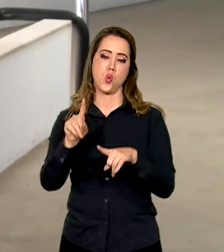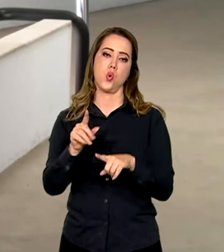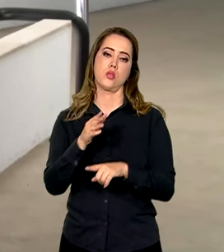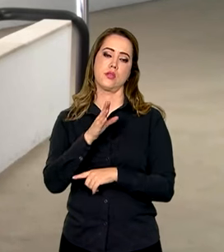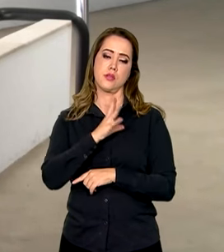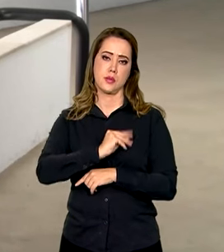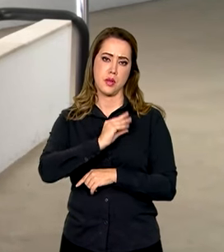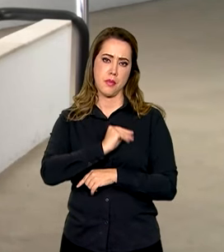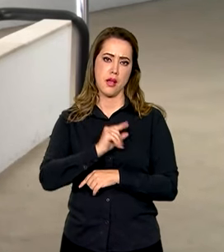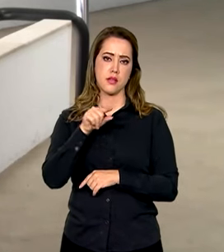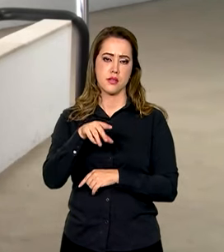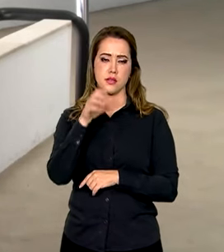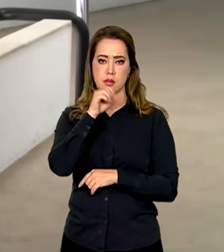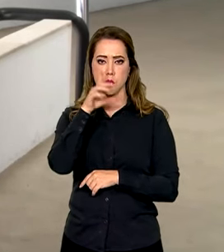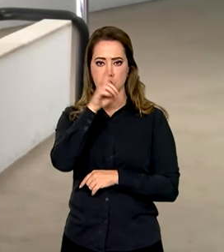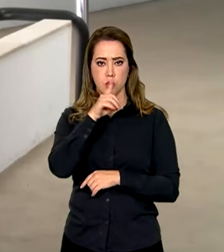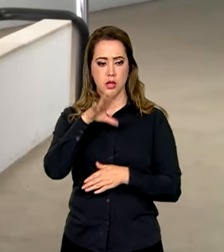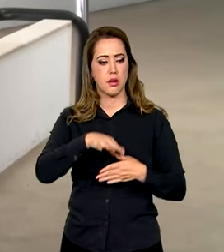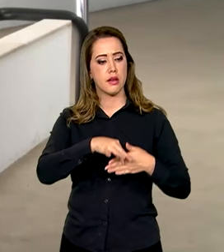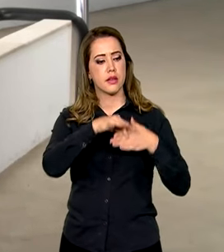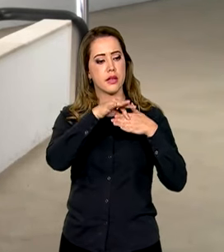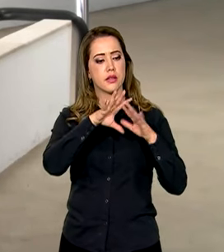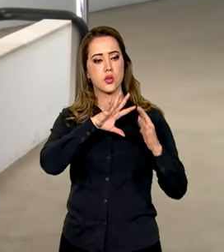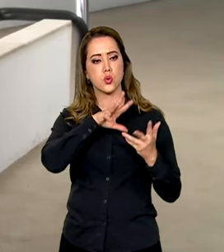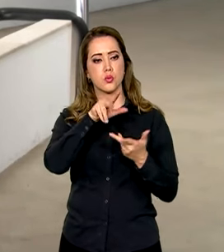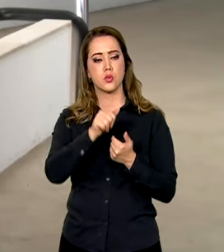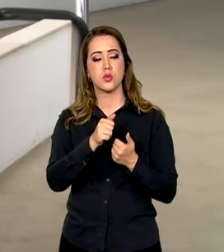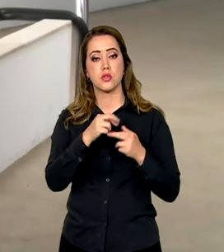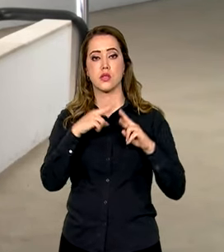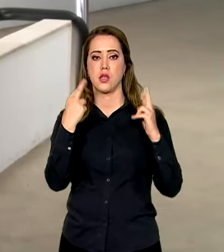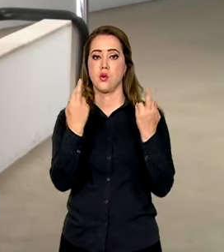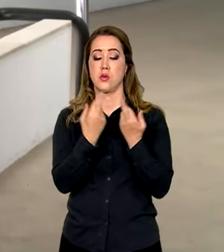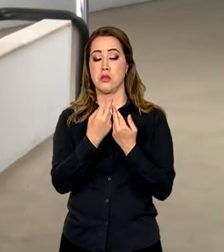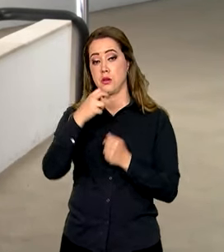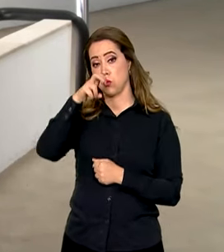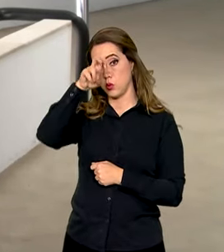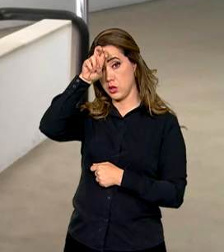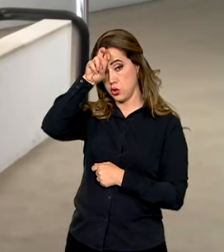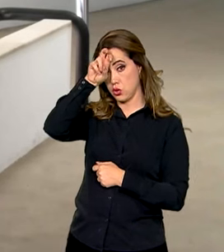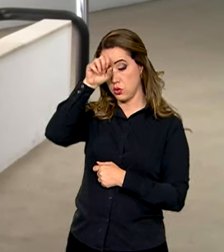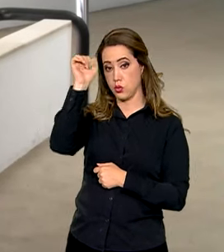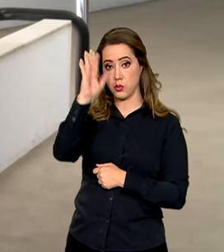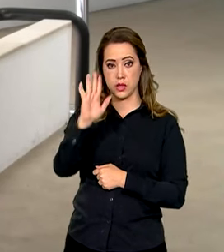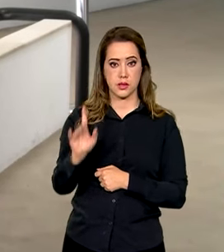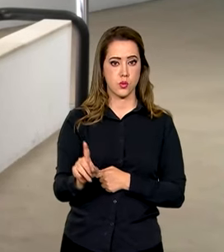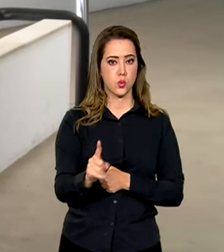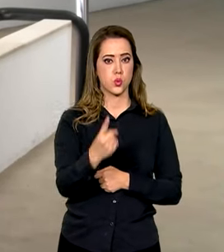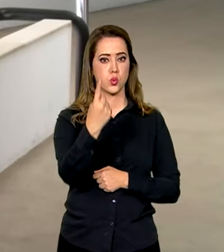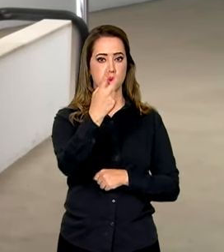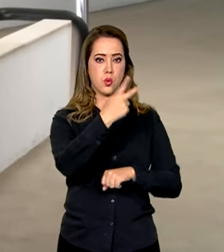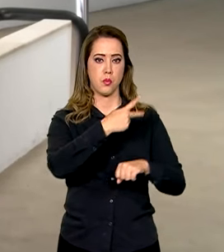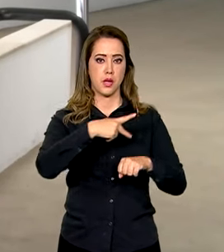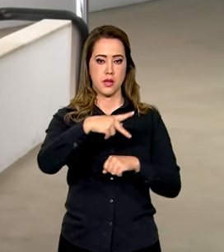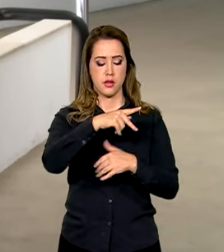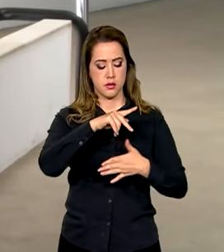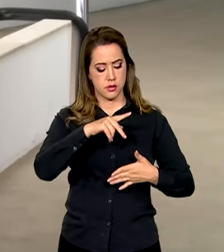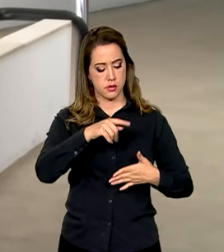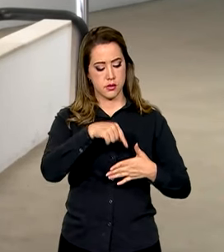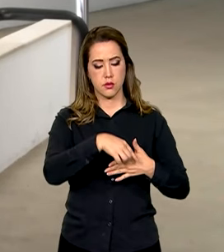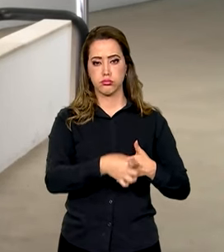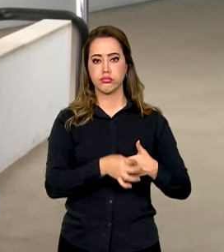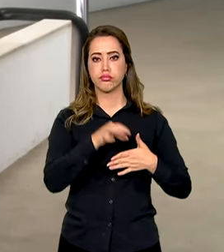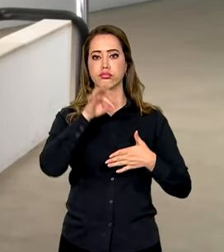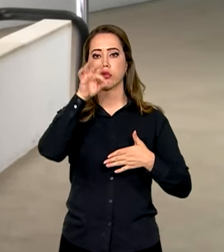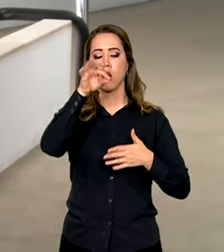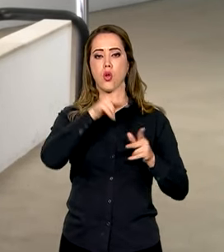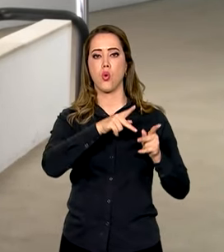líderes mundiais se reuniram na Cúpula de Cairo, no Egito. O Brasil foi o único país do sul global convidado